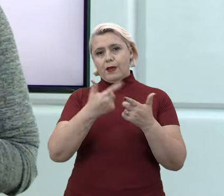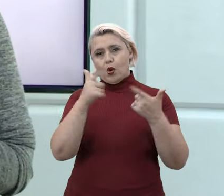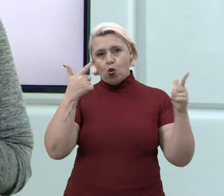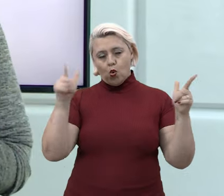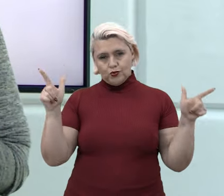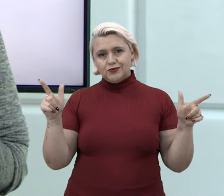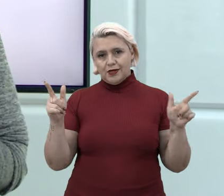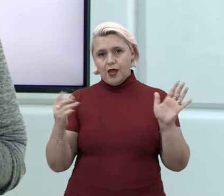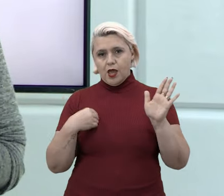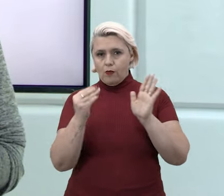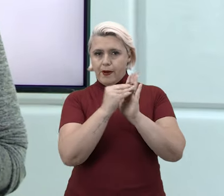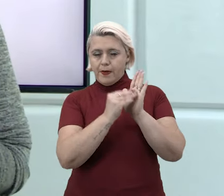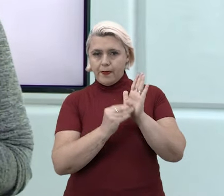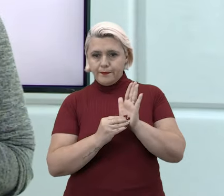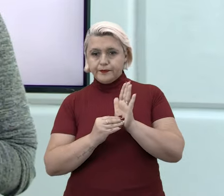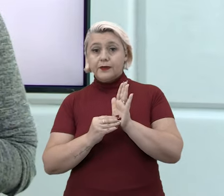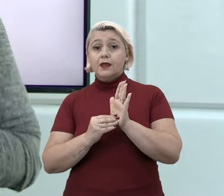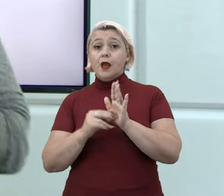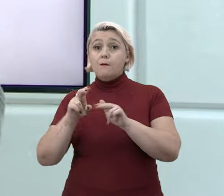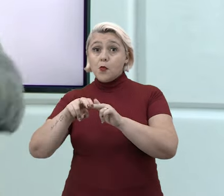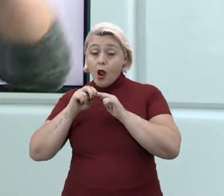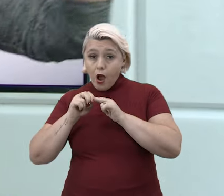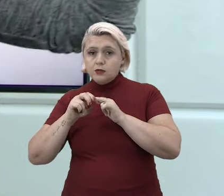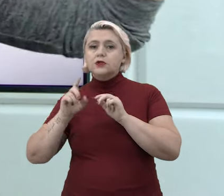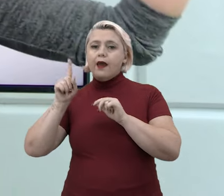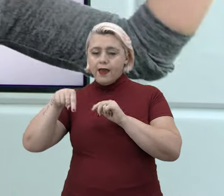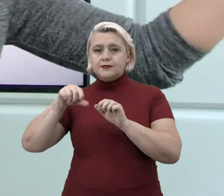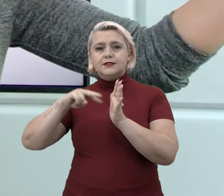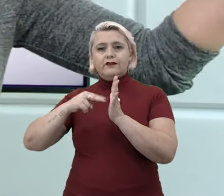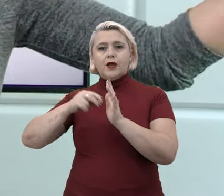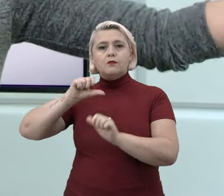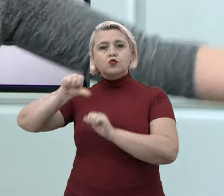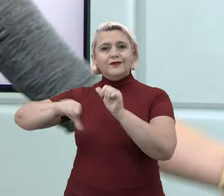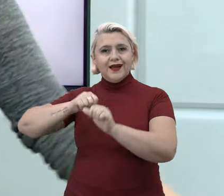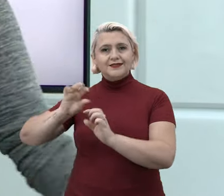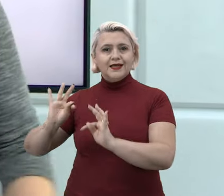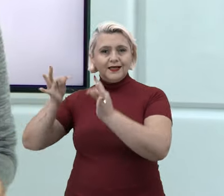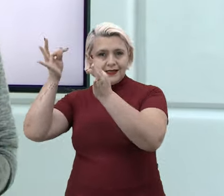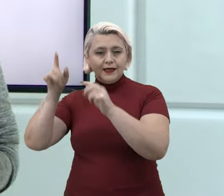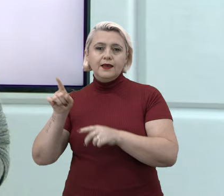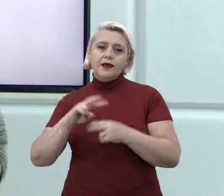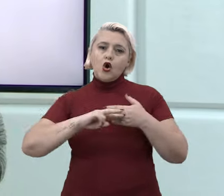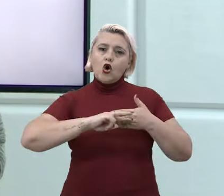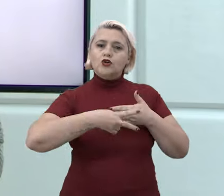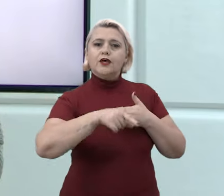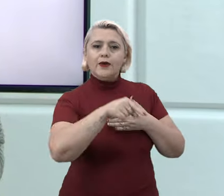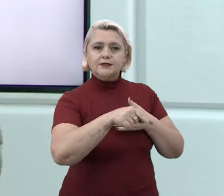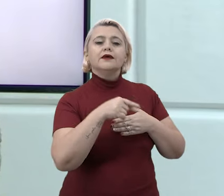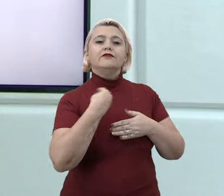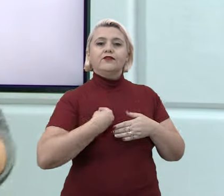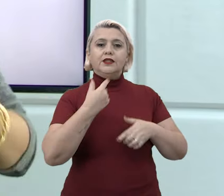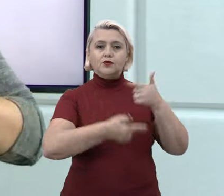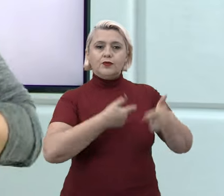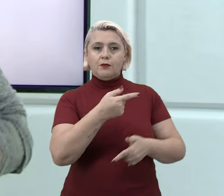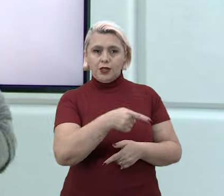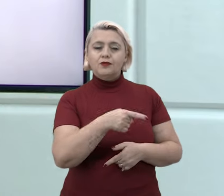trago lá qual foi a causa nessa mudança aqui e essas consequências vieram com o tempo. Tá bom?